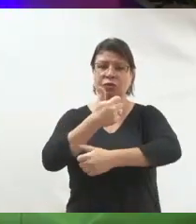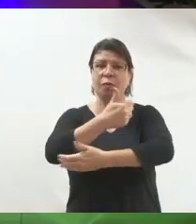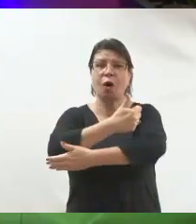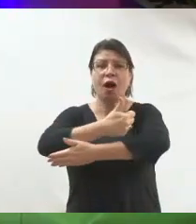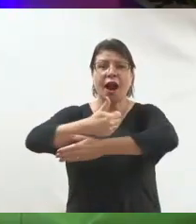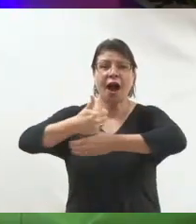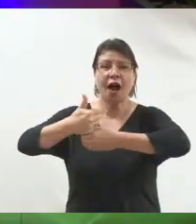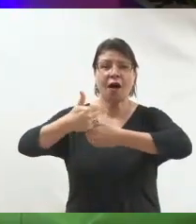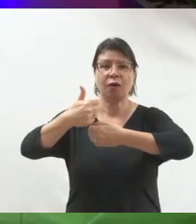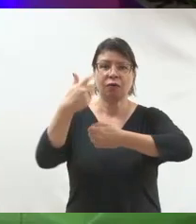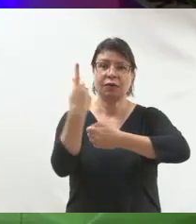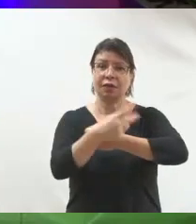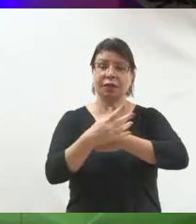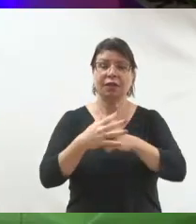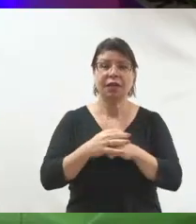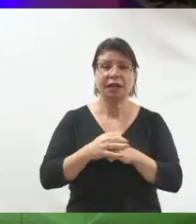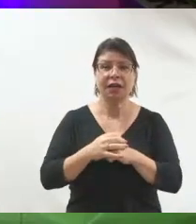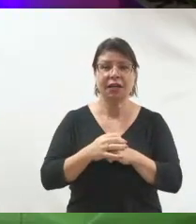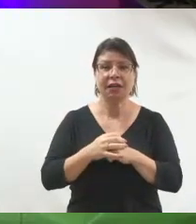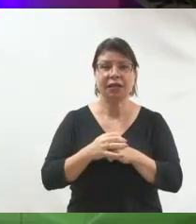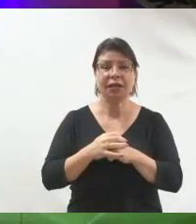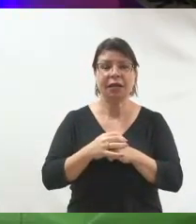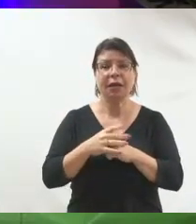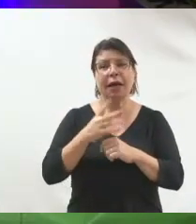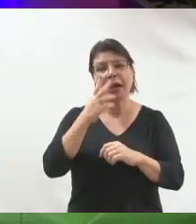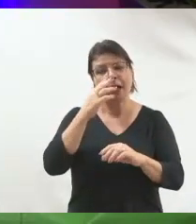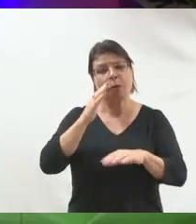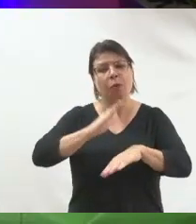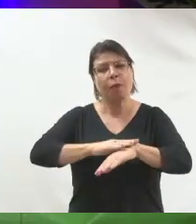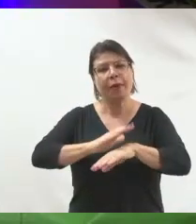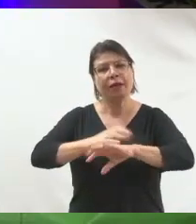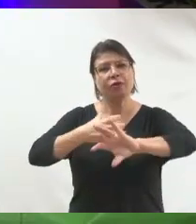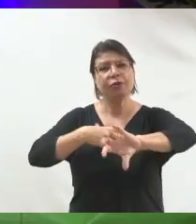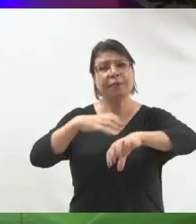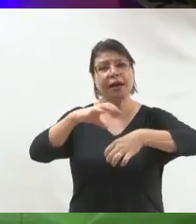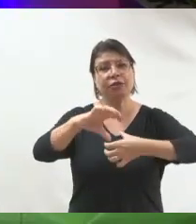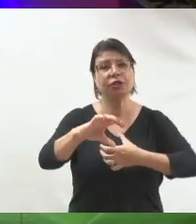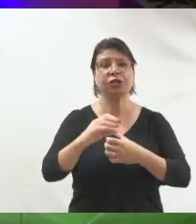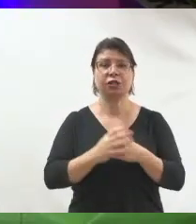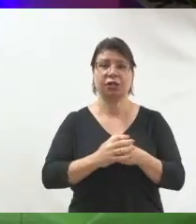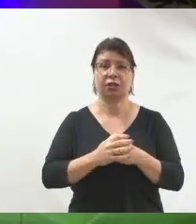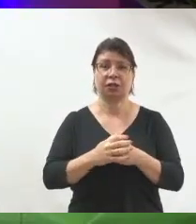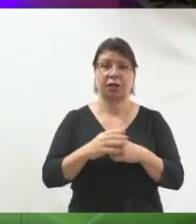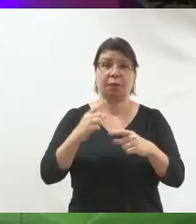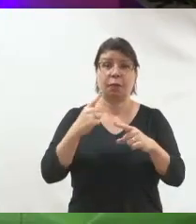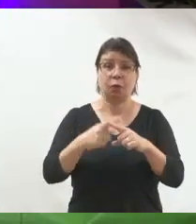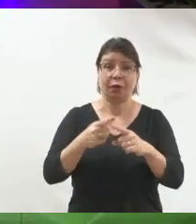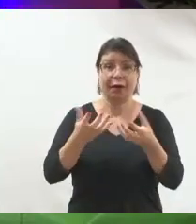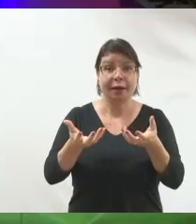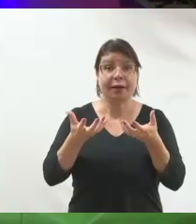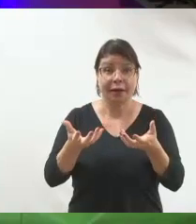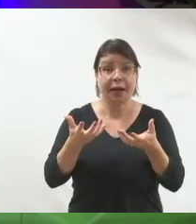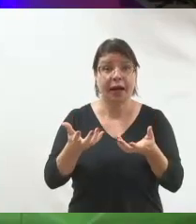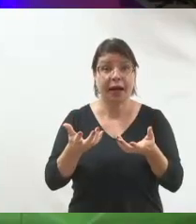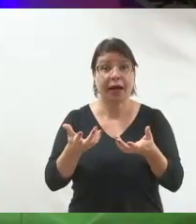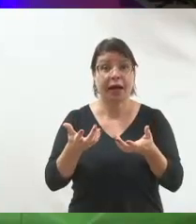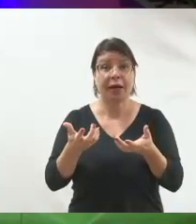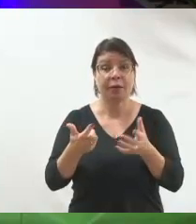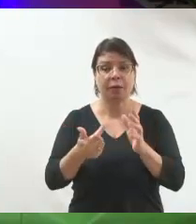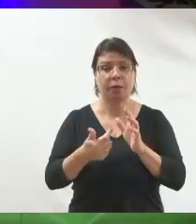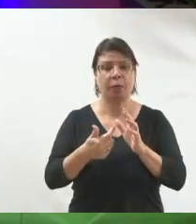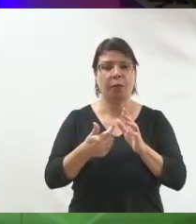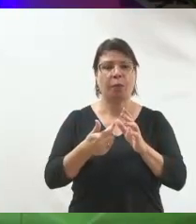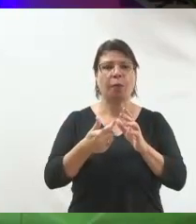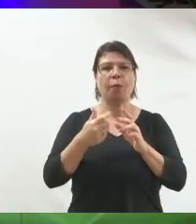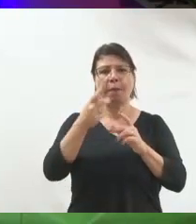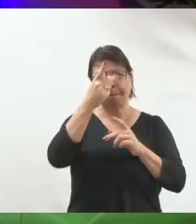Ele está fazendo uma etapa de empatia, de sensibilização, porque ele quer, com certeza, um eleitorado